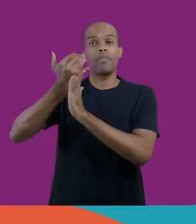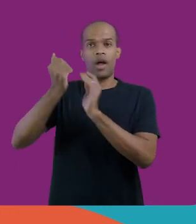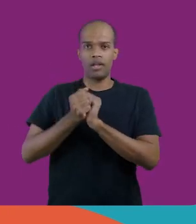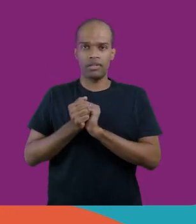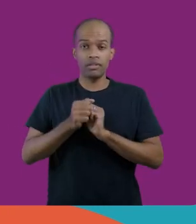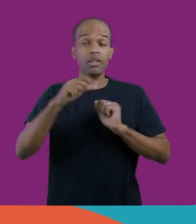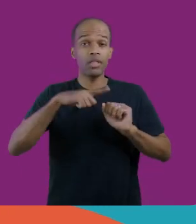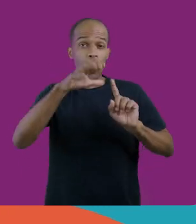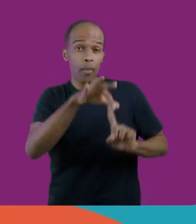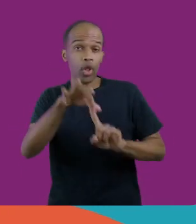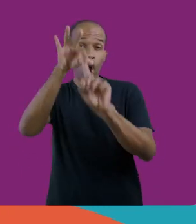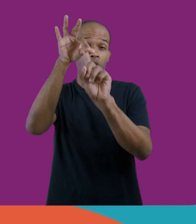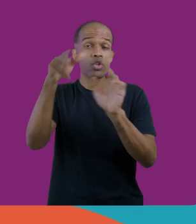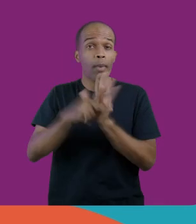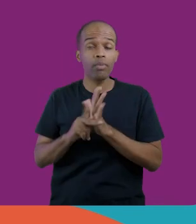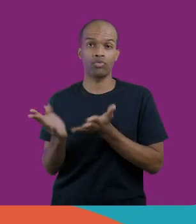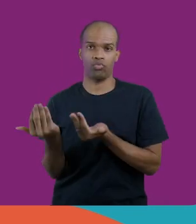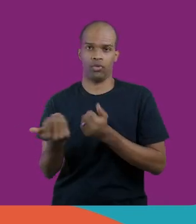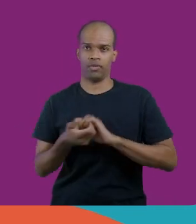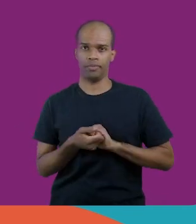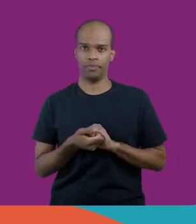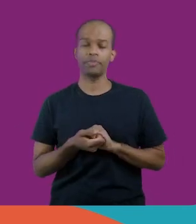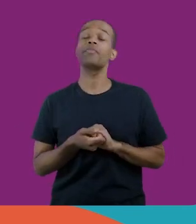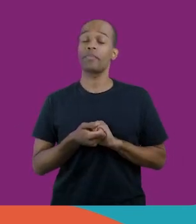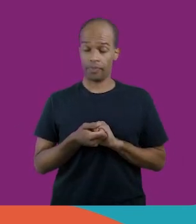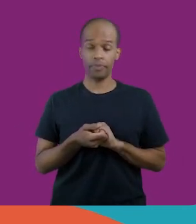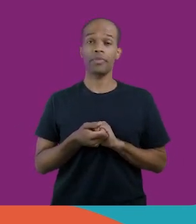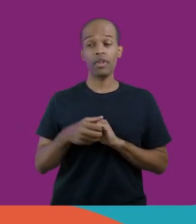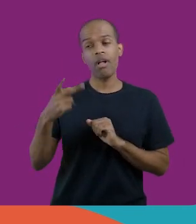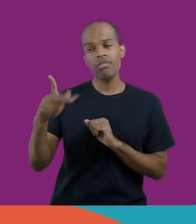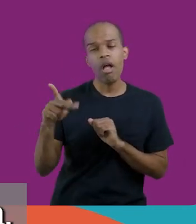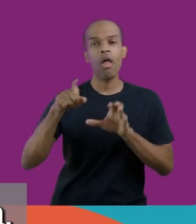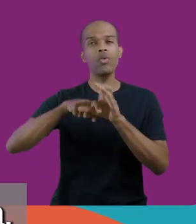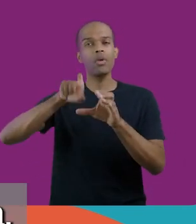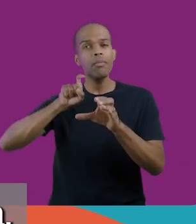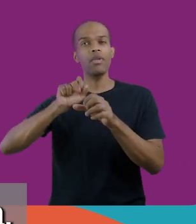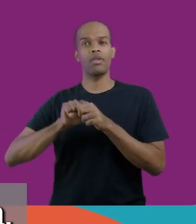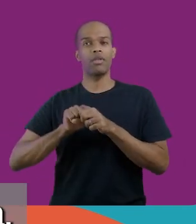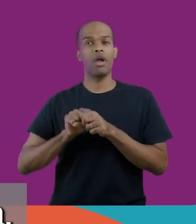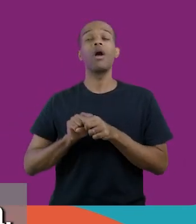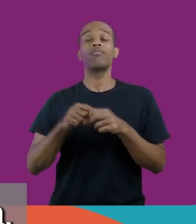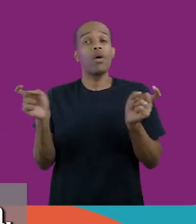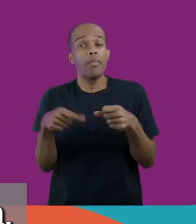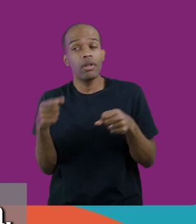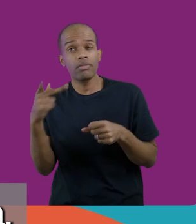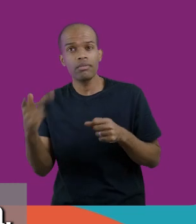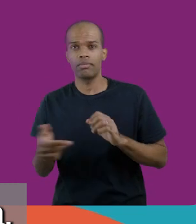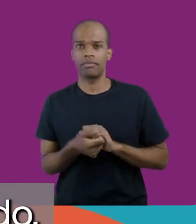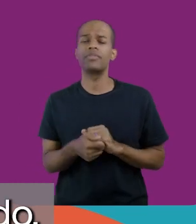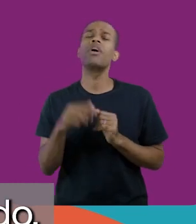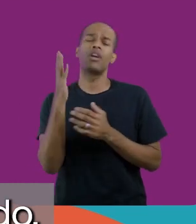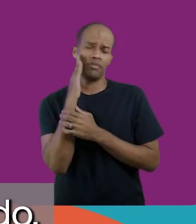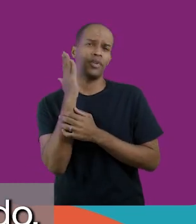vivenciada, que é o protagonismo juvenil, que são as premissas dele, autonomia, solidariedade e